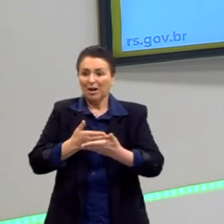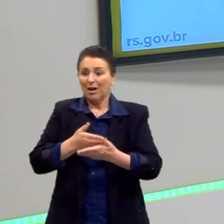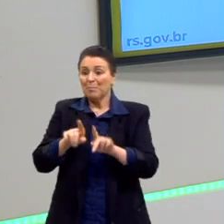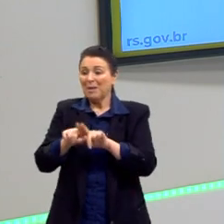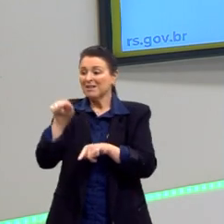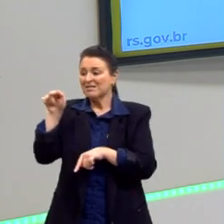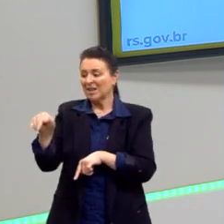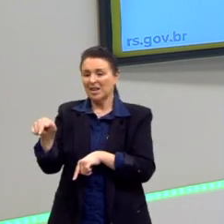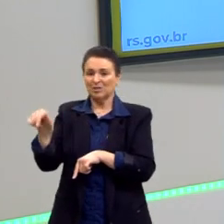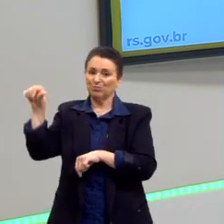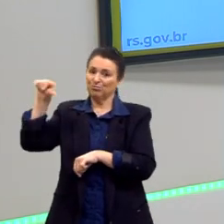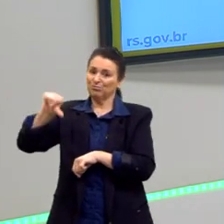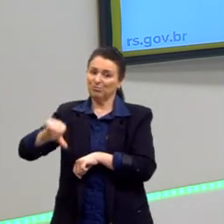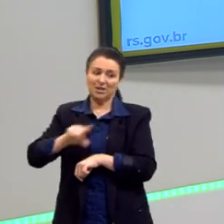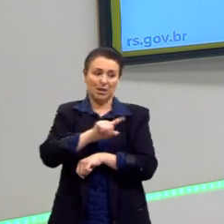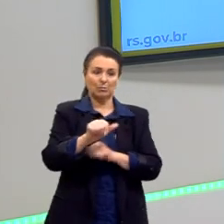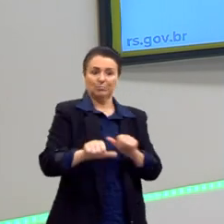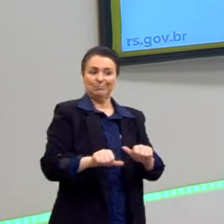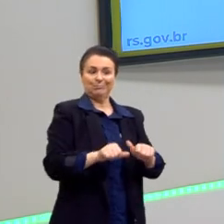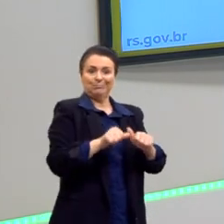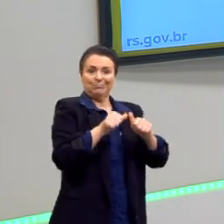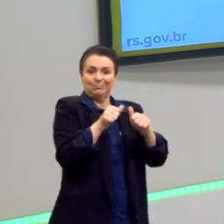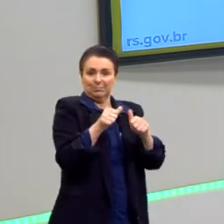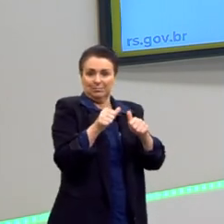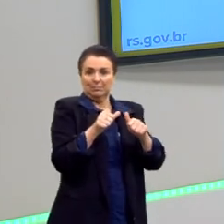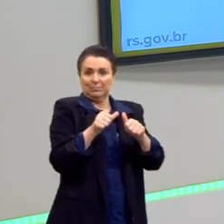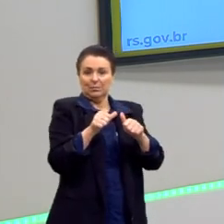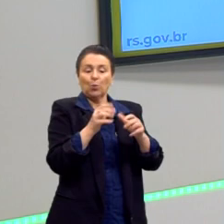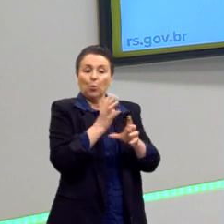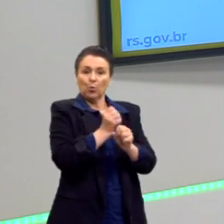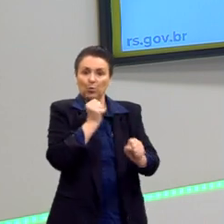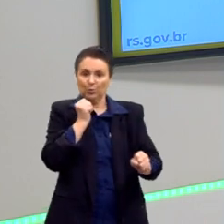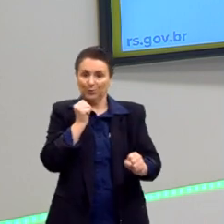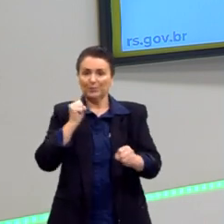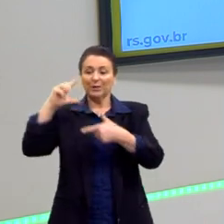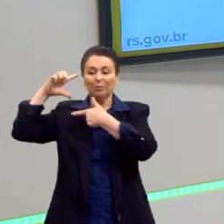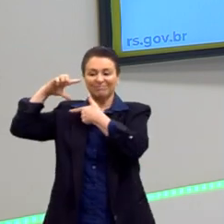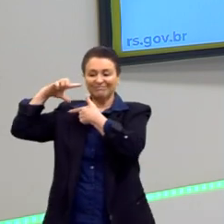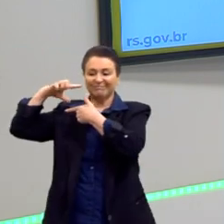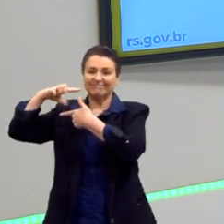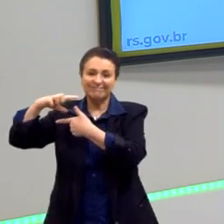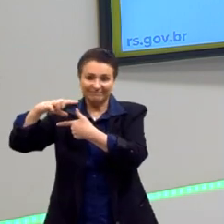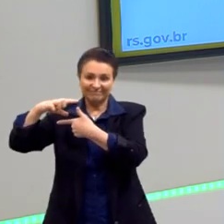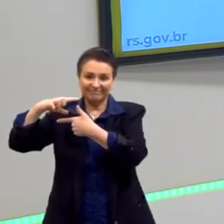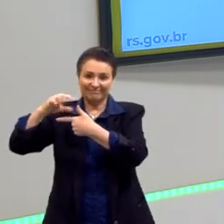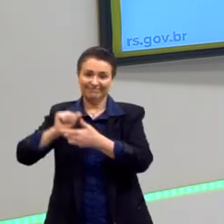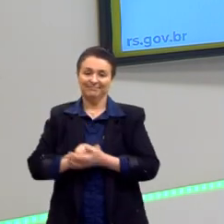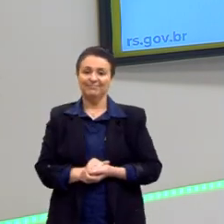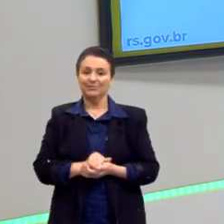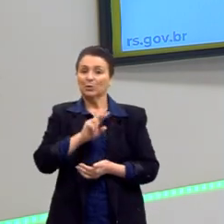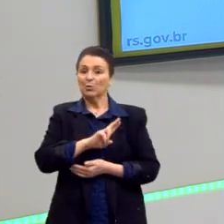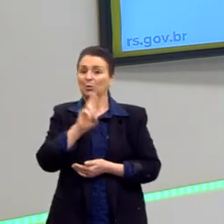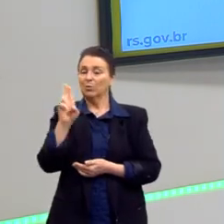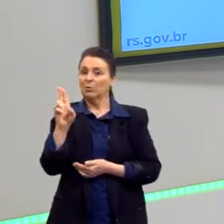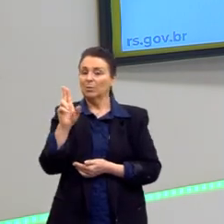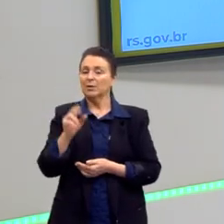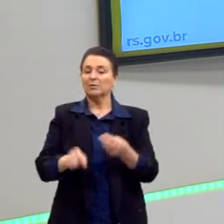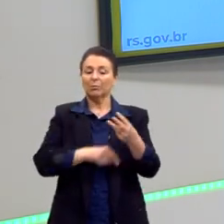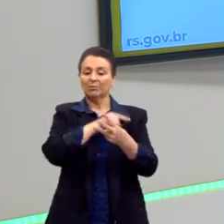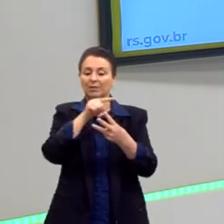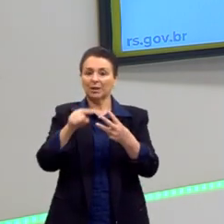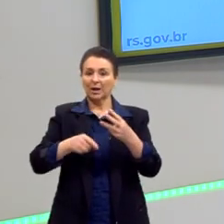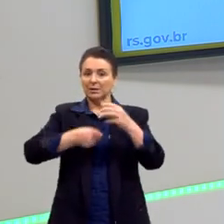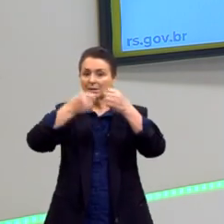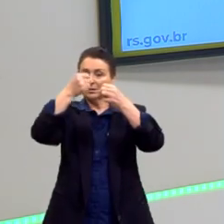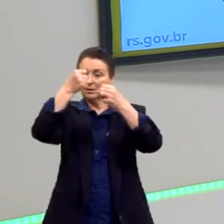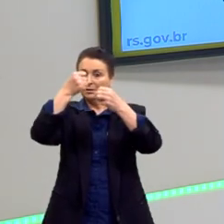sempre fica com a maior parte. Por isso, a alienação é um trabalho que não pertence ao trabalhador. Então, mais ou menos, essas três características,